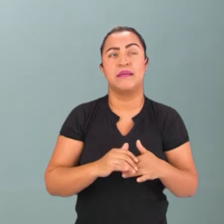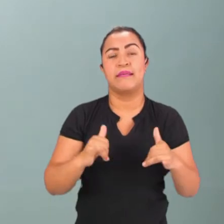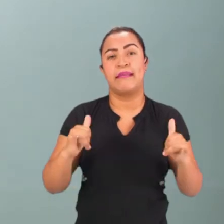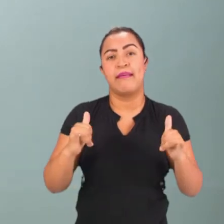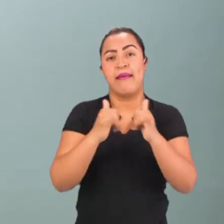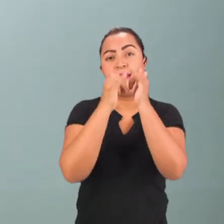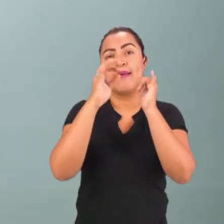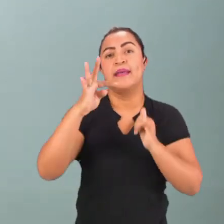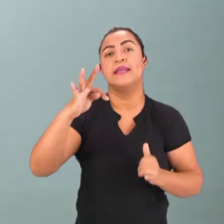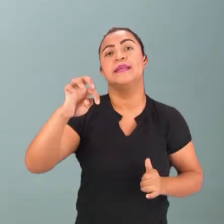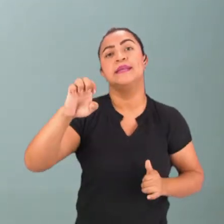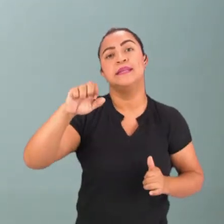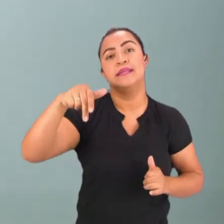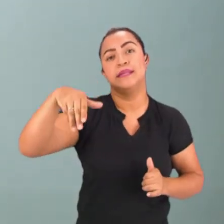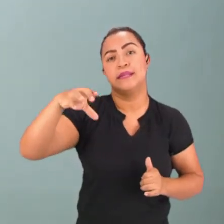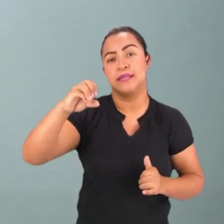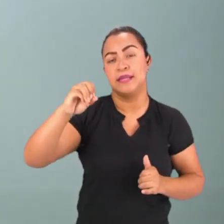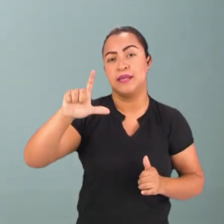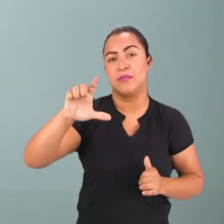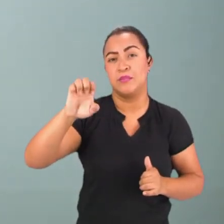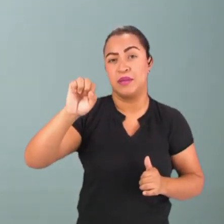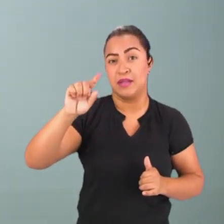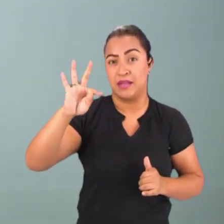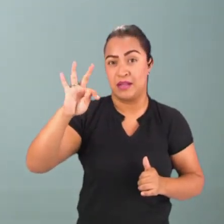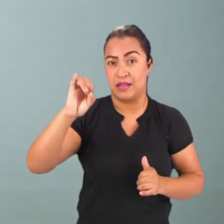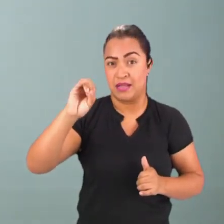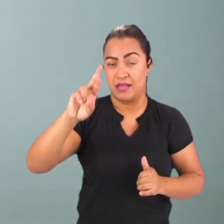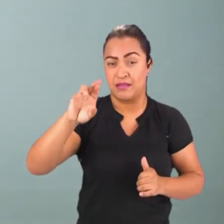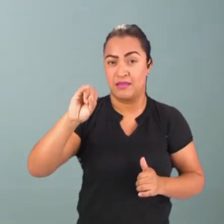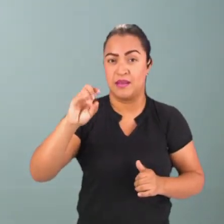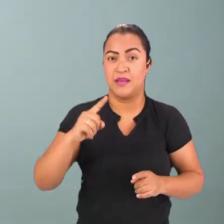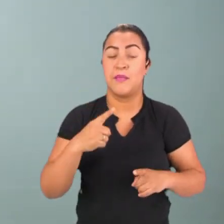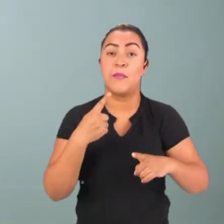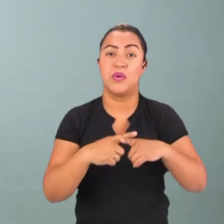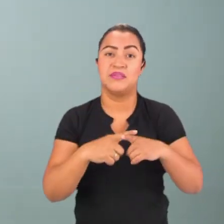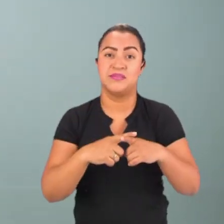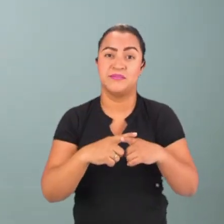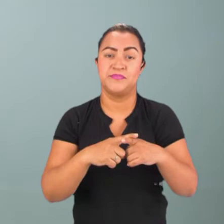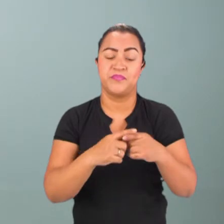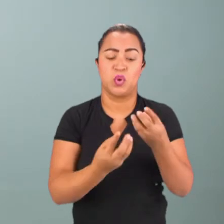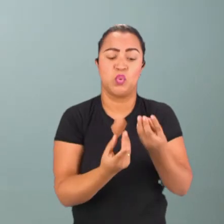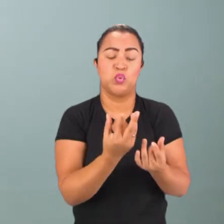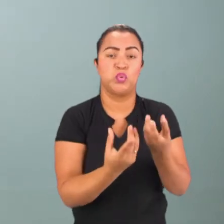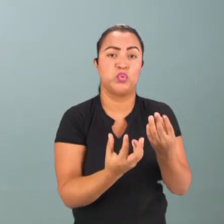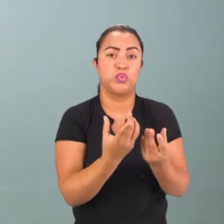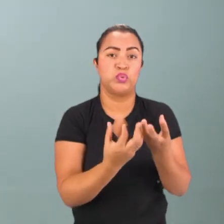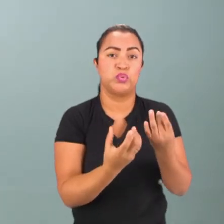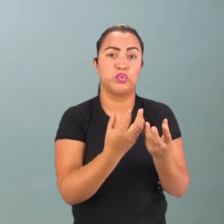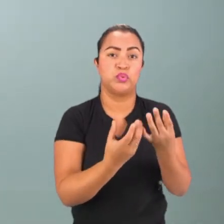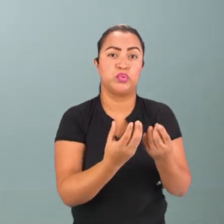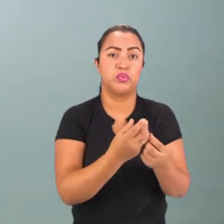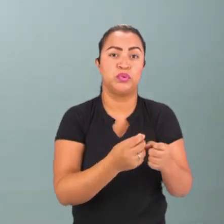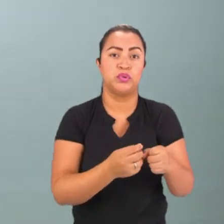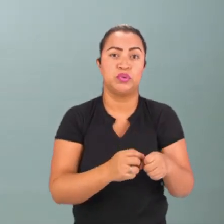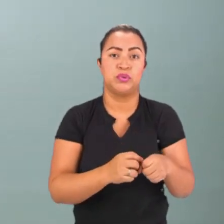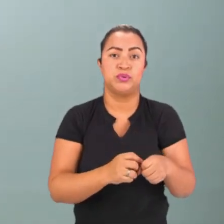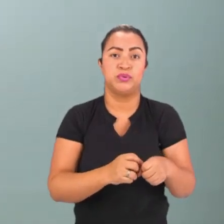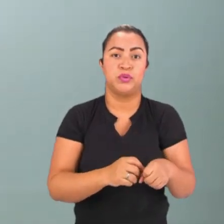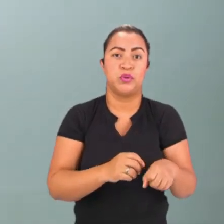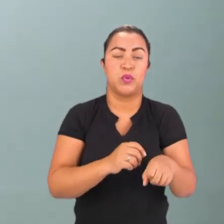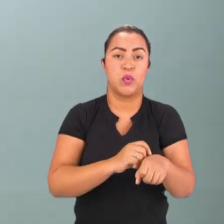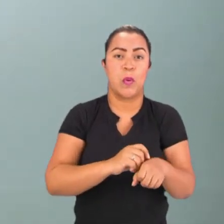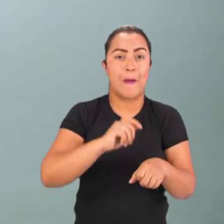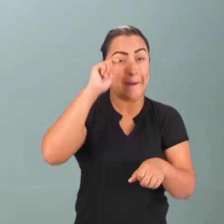Ela só vai funcionar devido ao quê? A queima ou do cavão ou do petróleo, né? Do combustível. Então, com